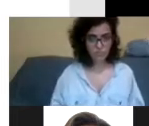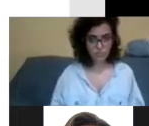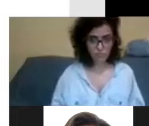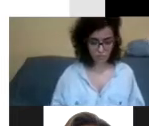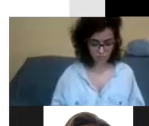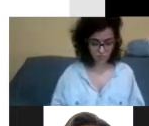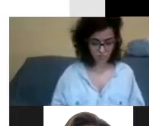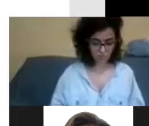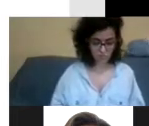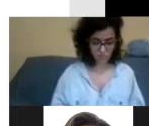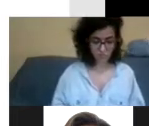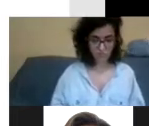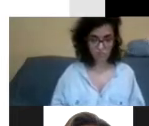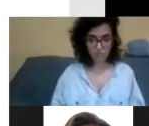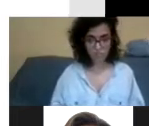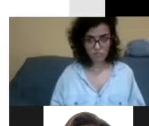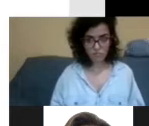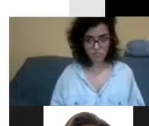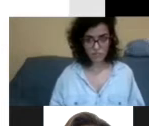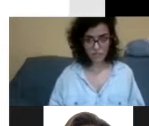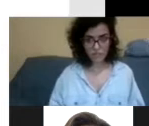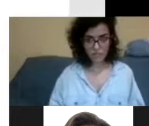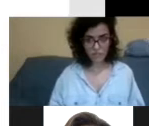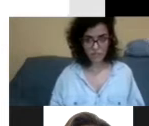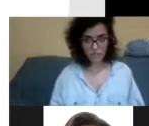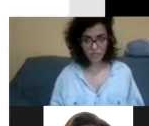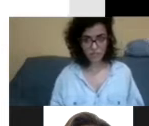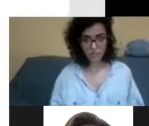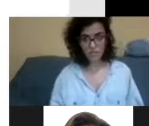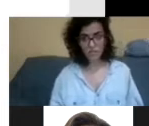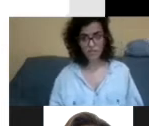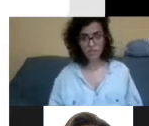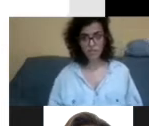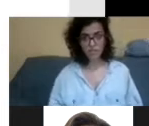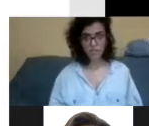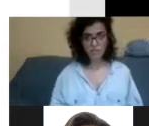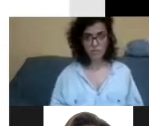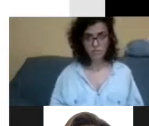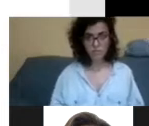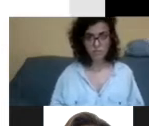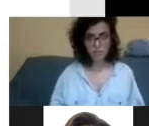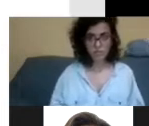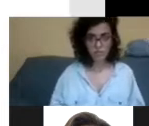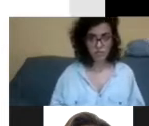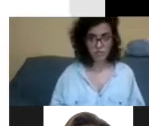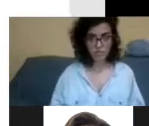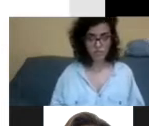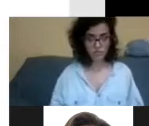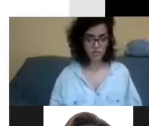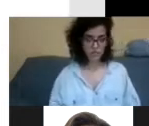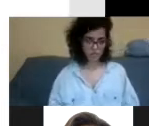PISA de 2018, 98,8% das pessoas não